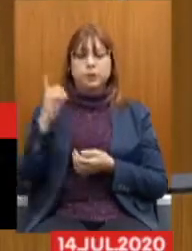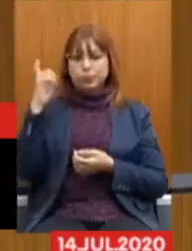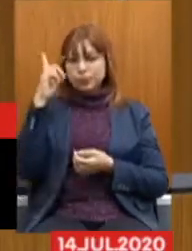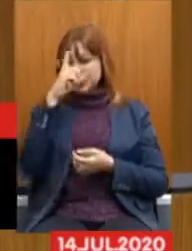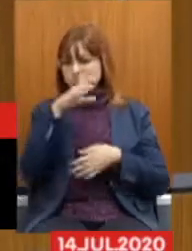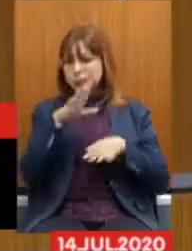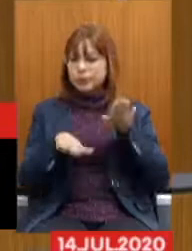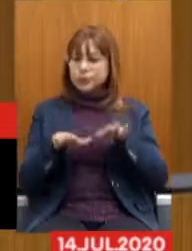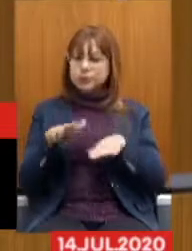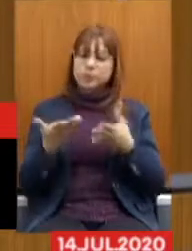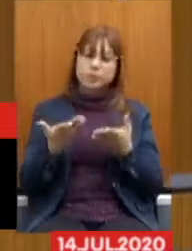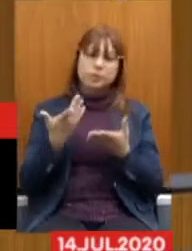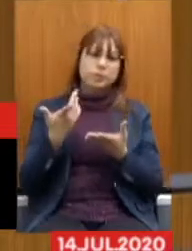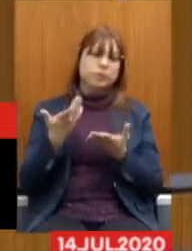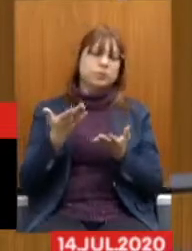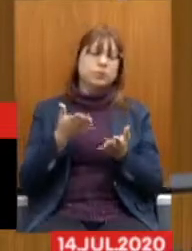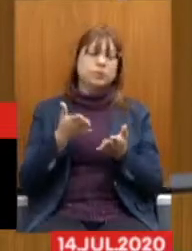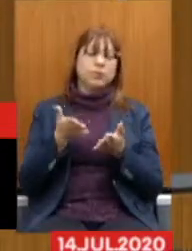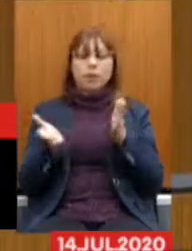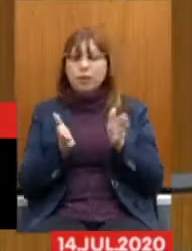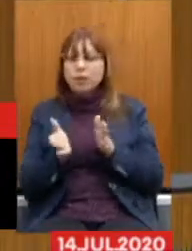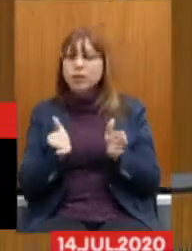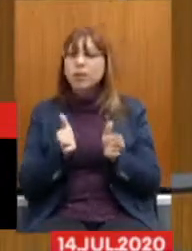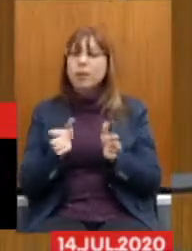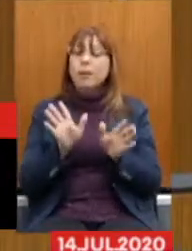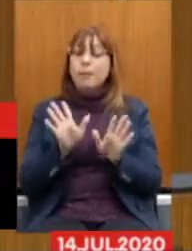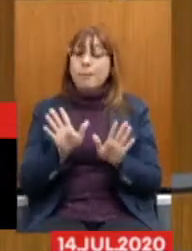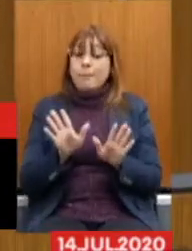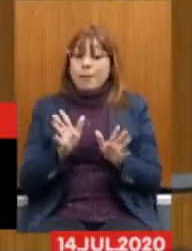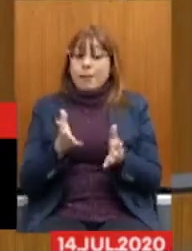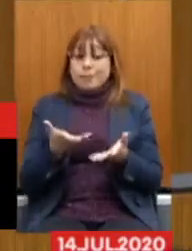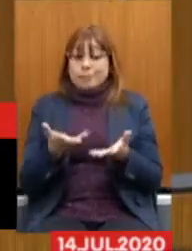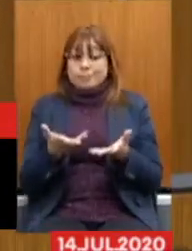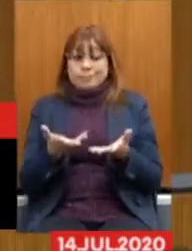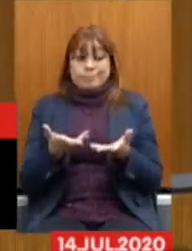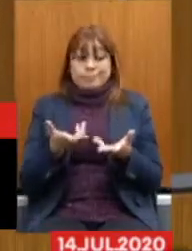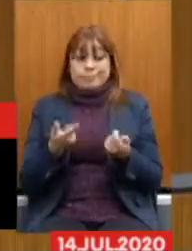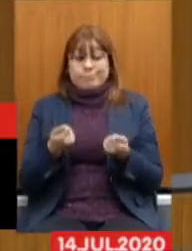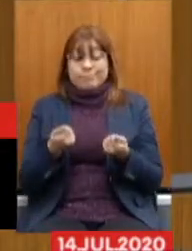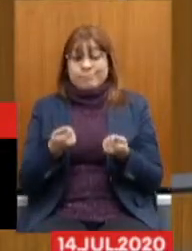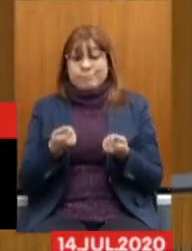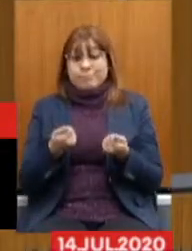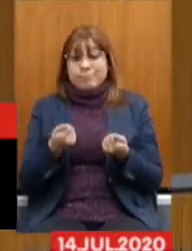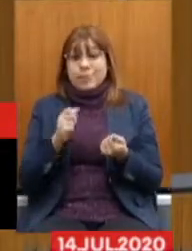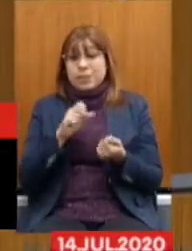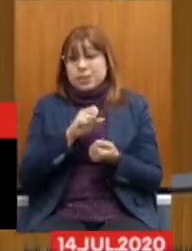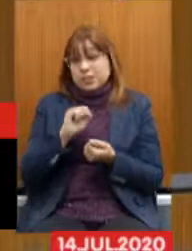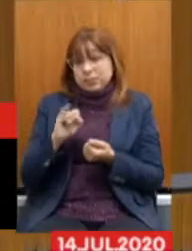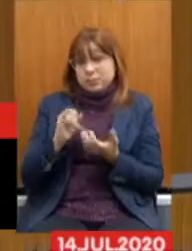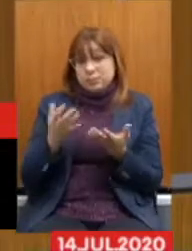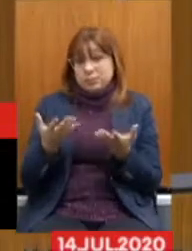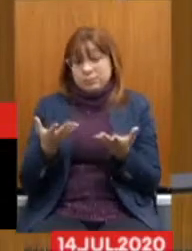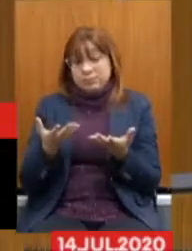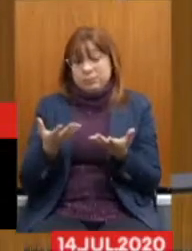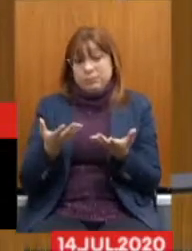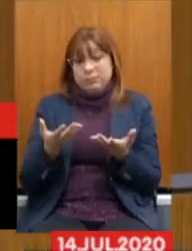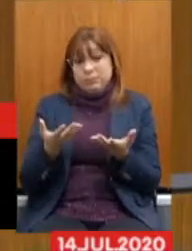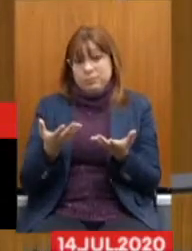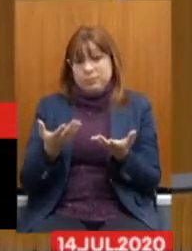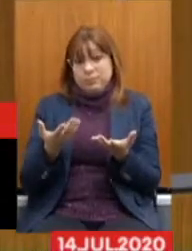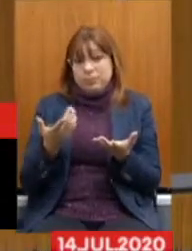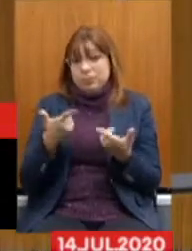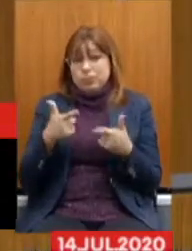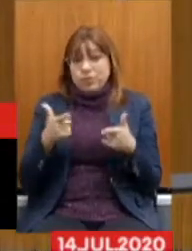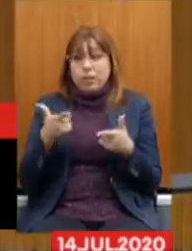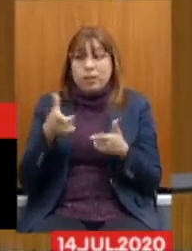mas que se não houver um atrativo ao serviço público, minimamente,